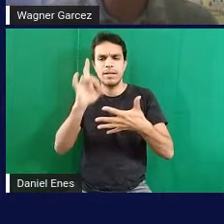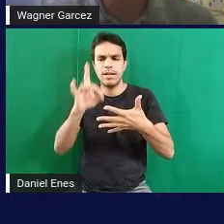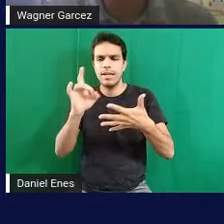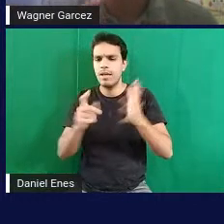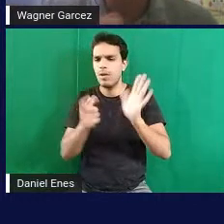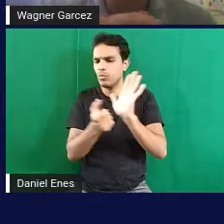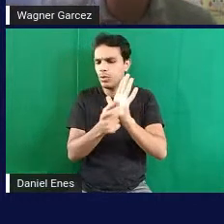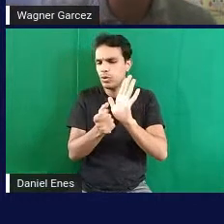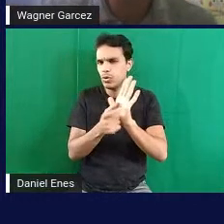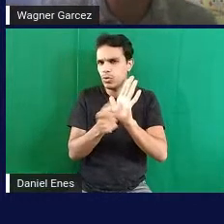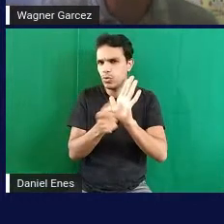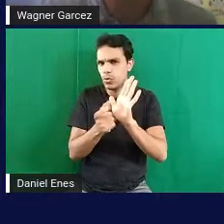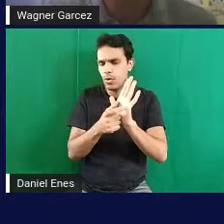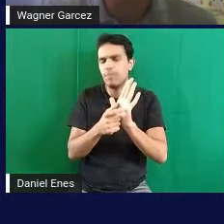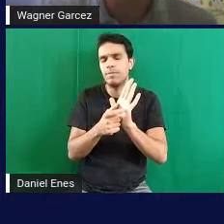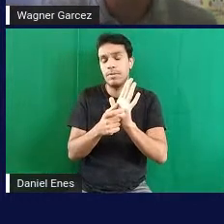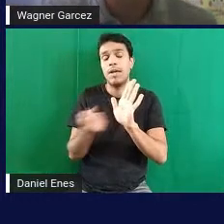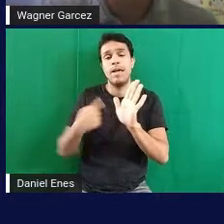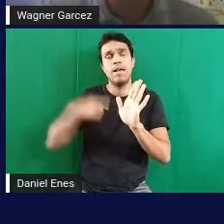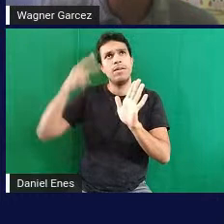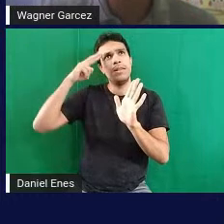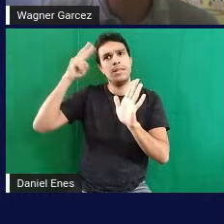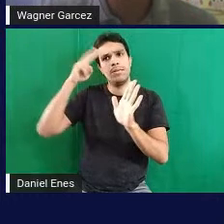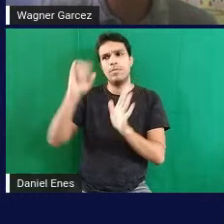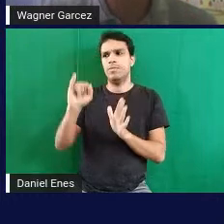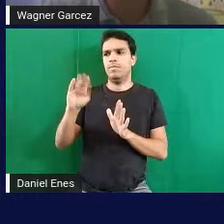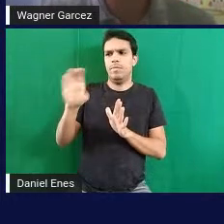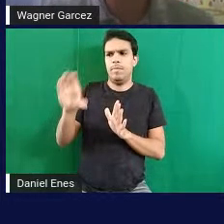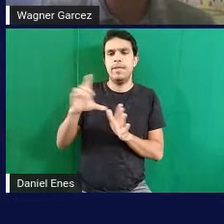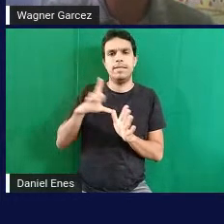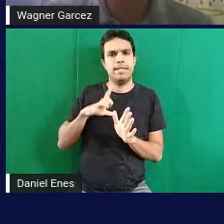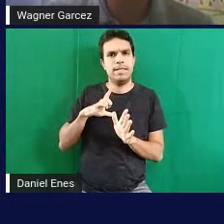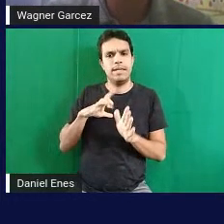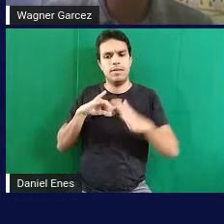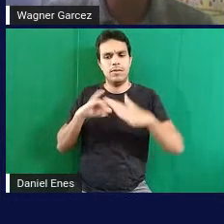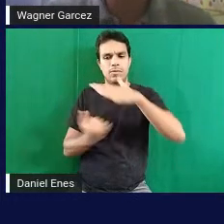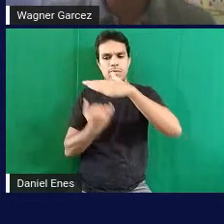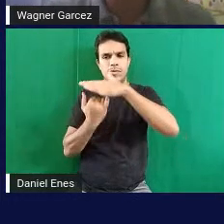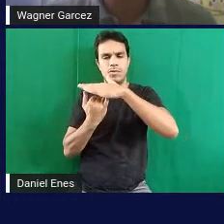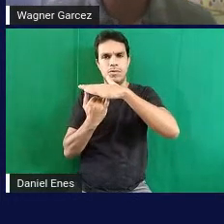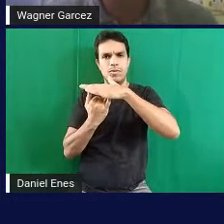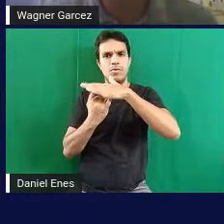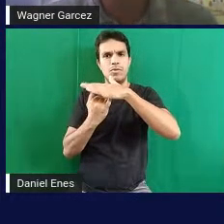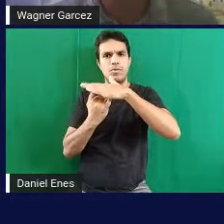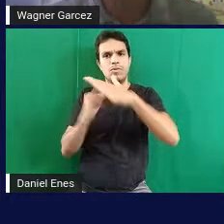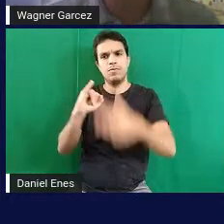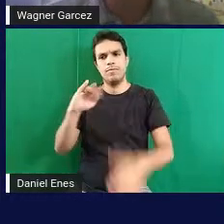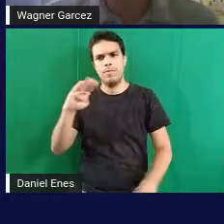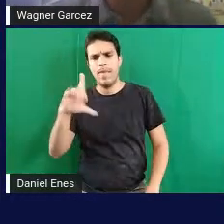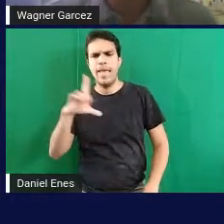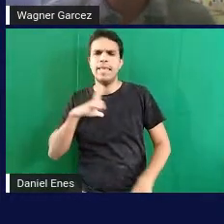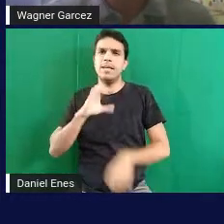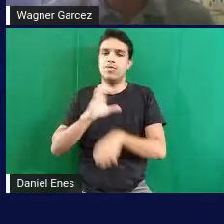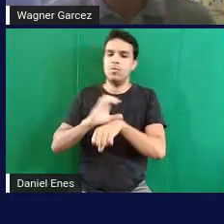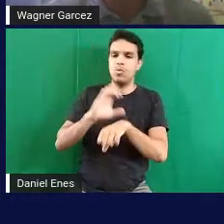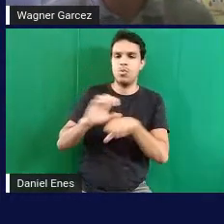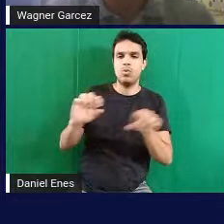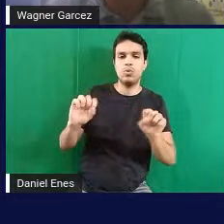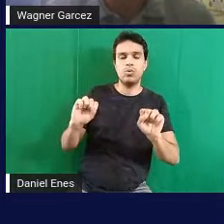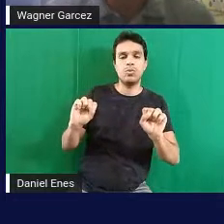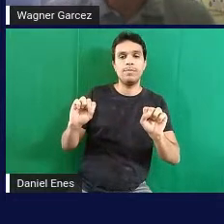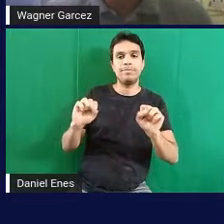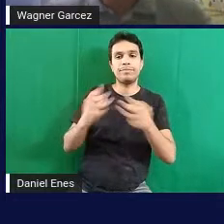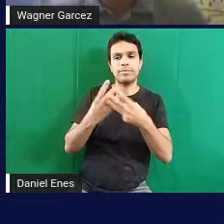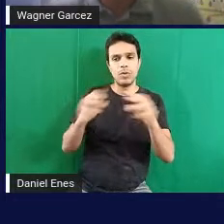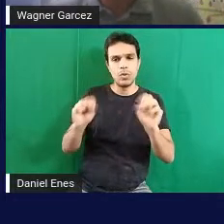softwares. Eu lembro que no IBC, lá no Instituto Benjamin Constant, você tem cursos e oficinas sobre o assunto e você pode aproveitar